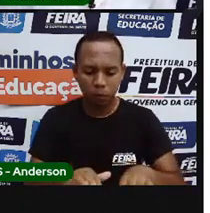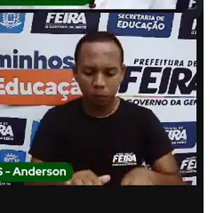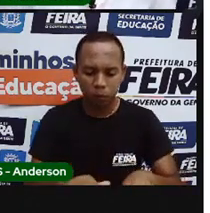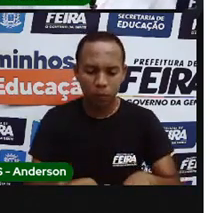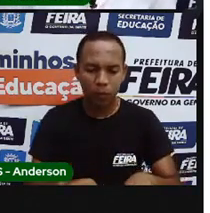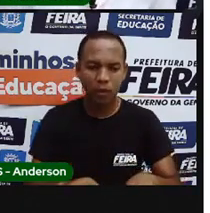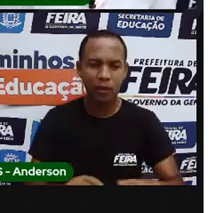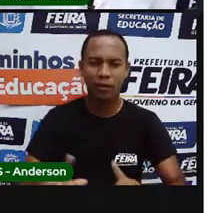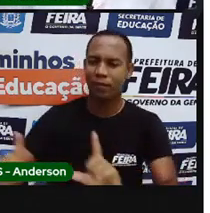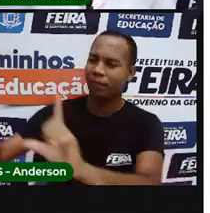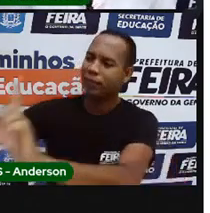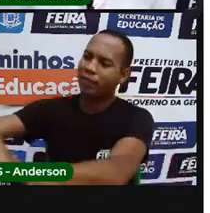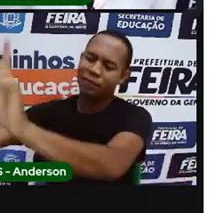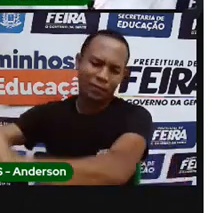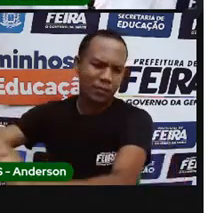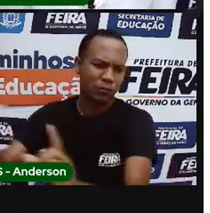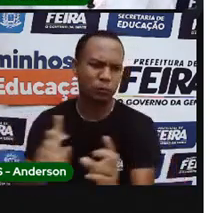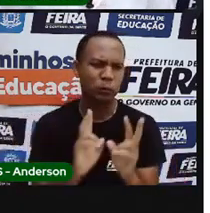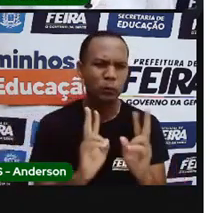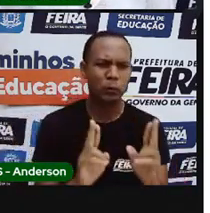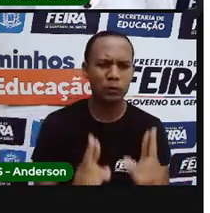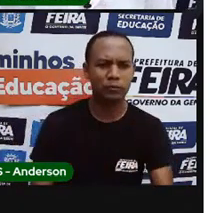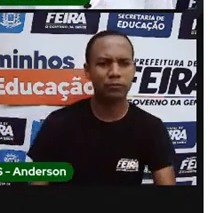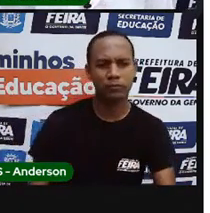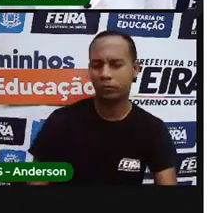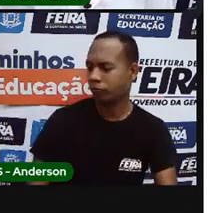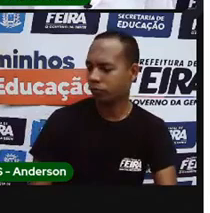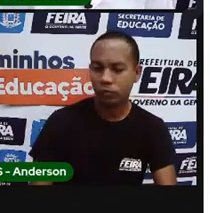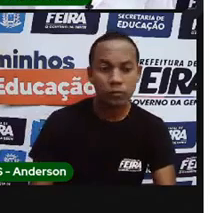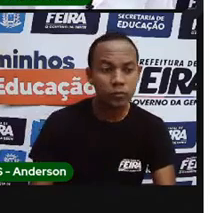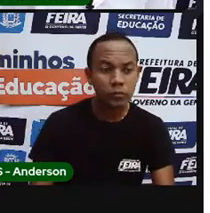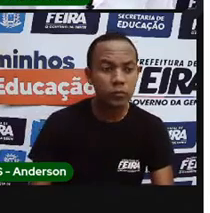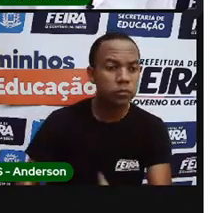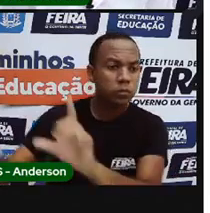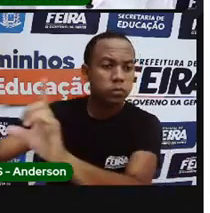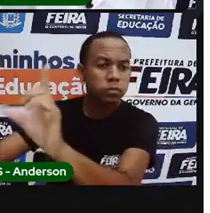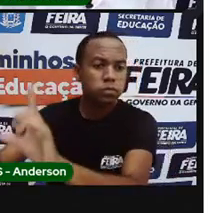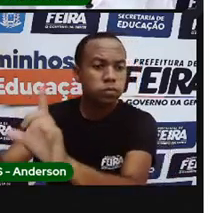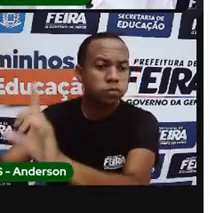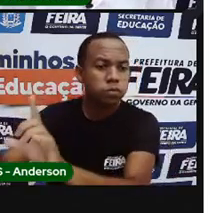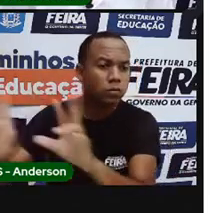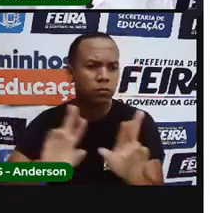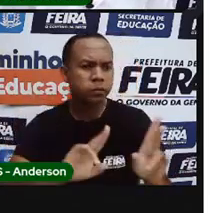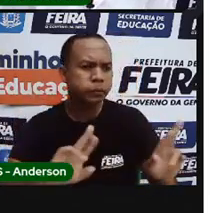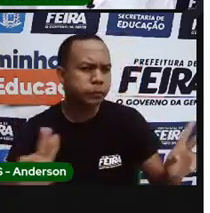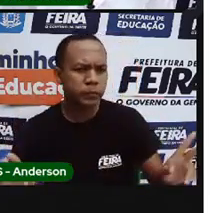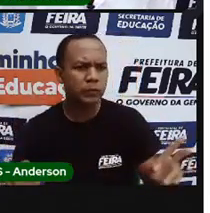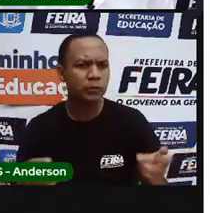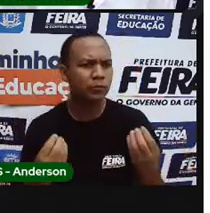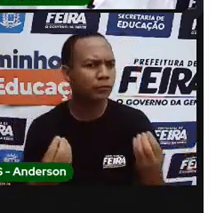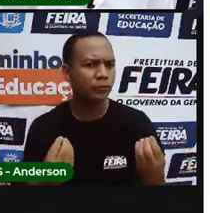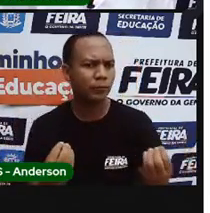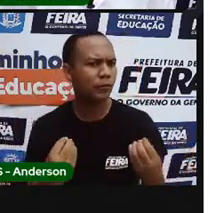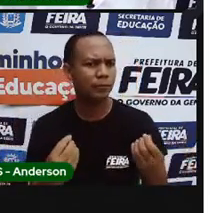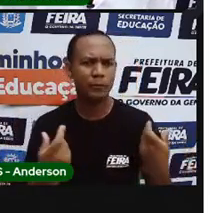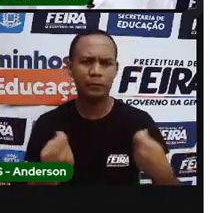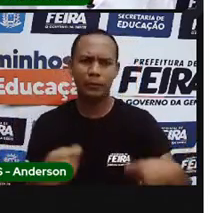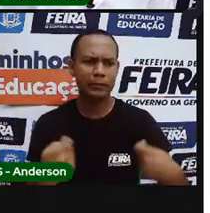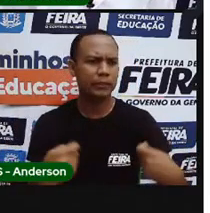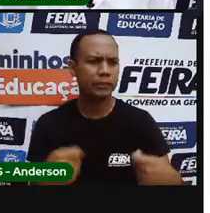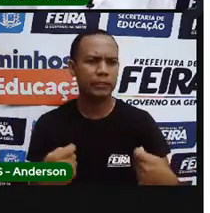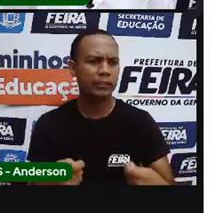ligada ao mesmo tempo, né? Algumas vezes ligamos vários aparelhos eletrônicos que não serão